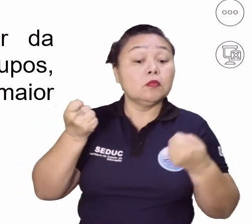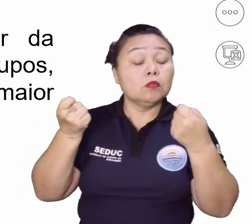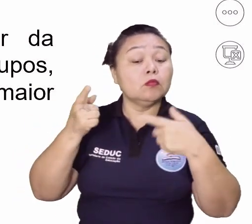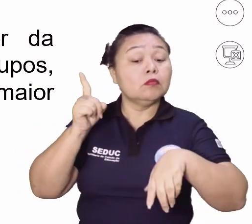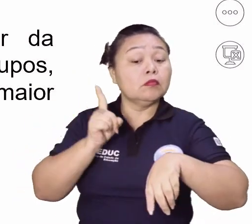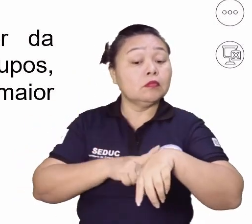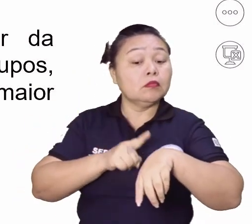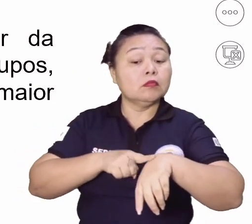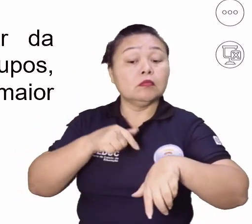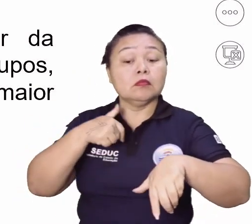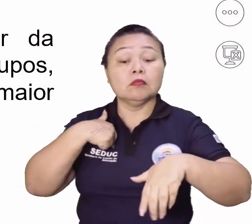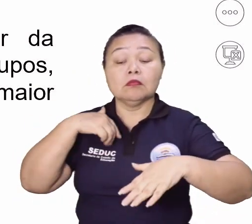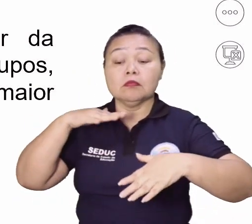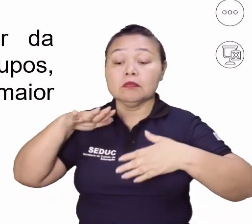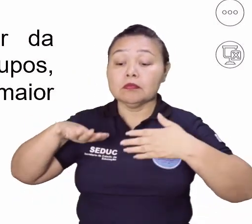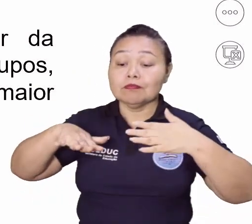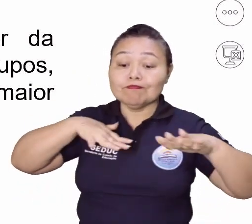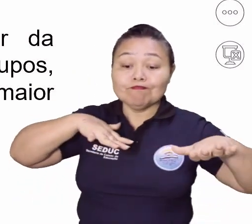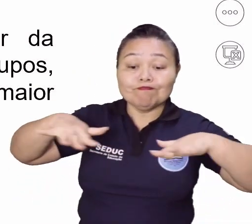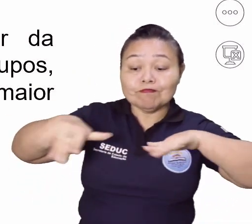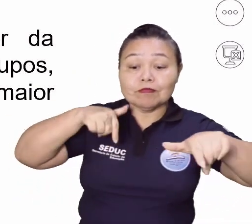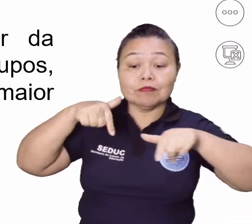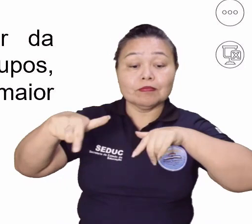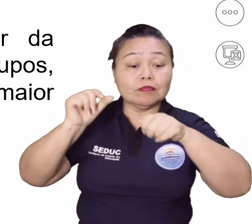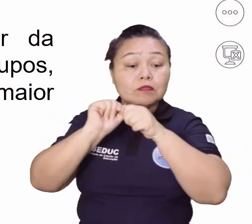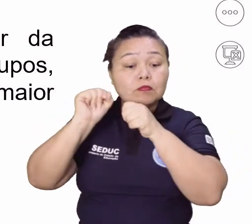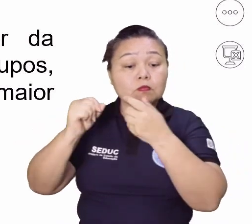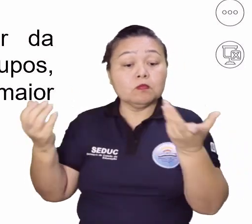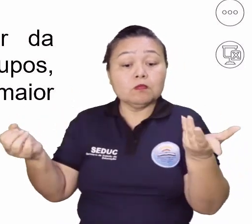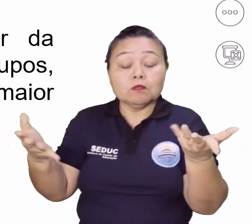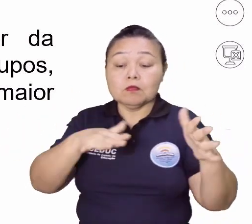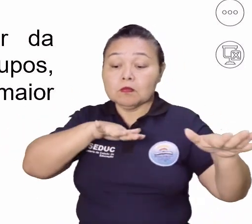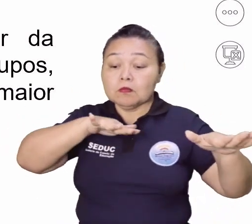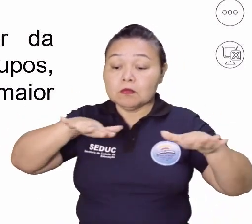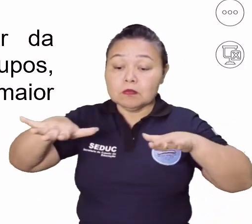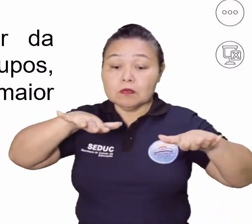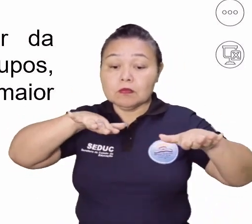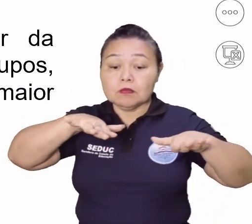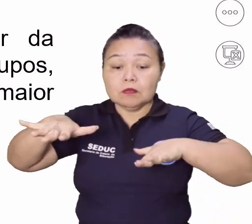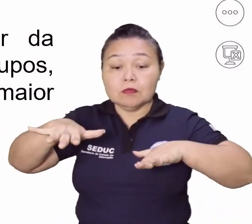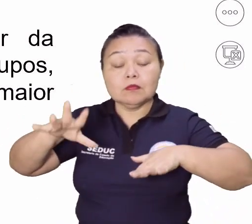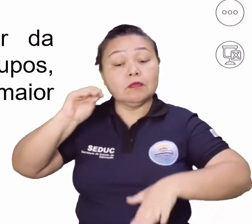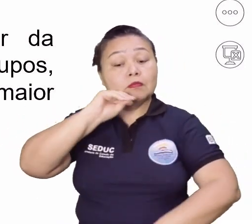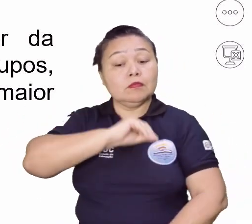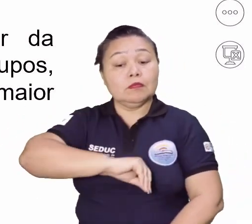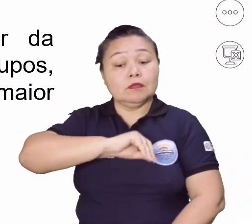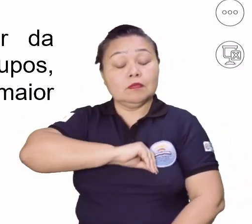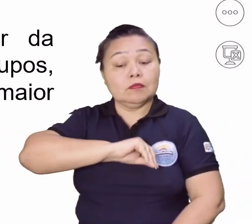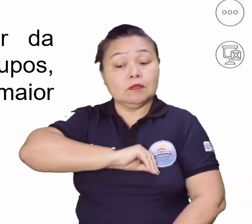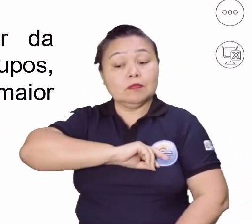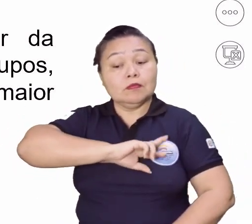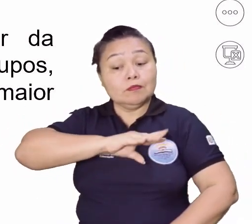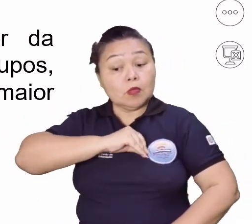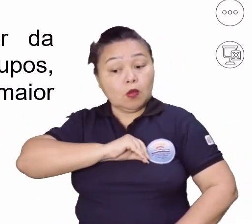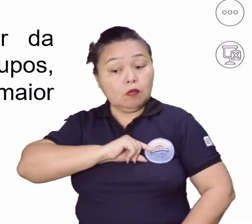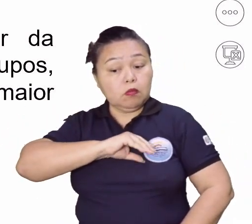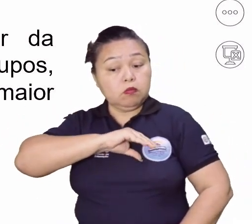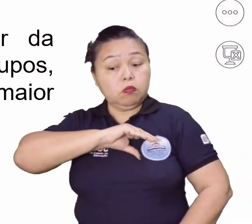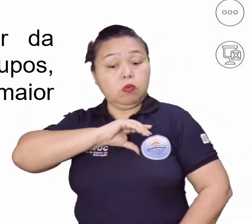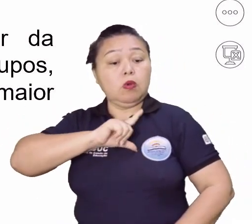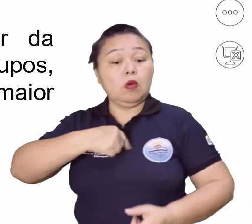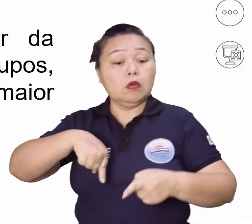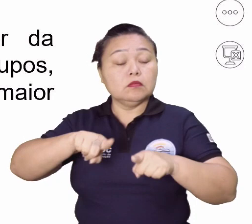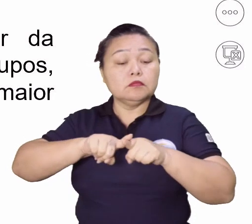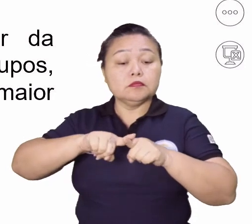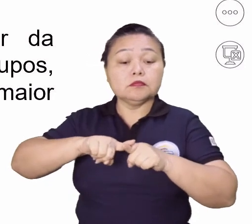Controle dos tempos e movimentos do trabalho com a introdução da esteira rolante e de salários mais elevados em relação